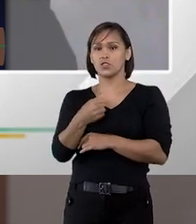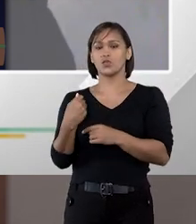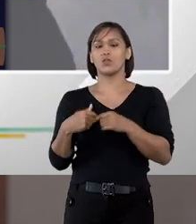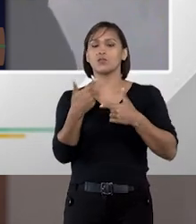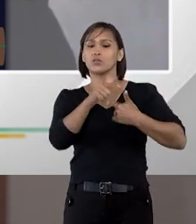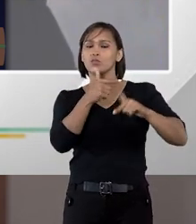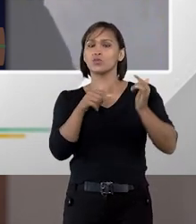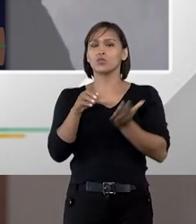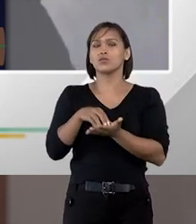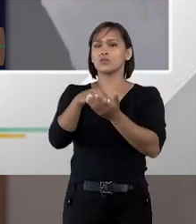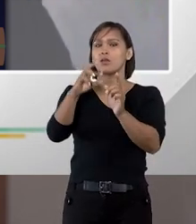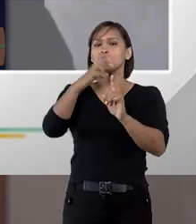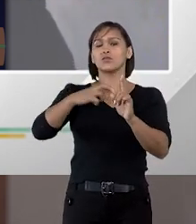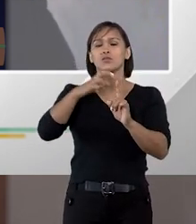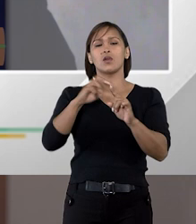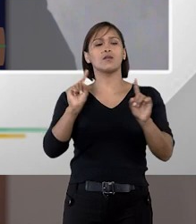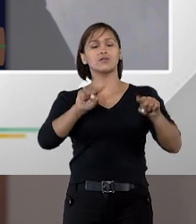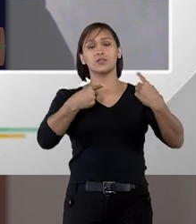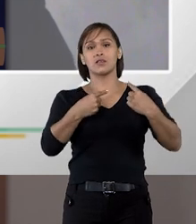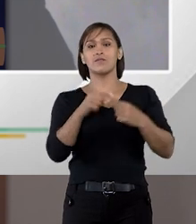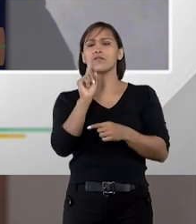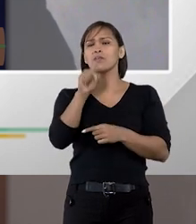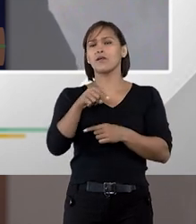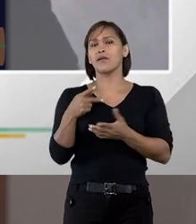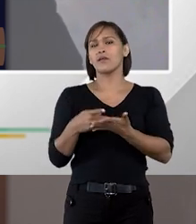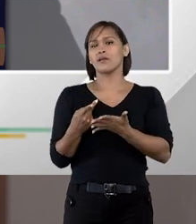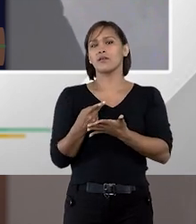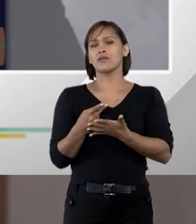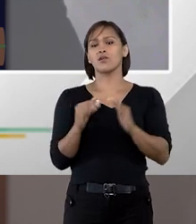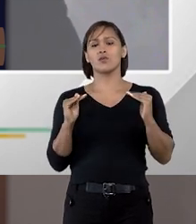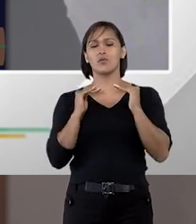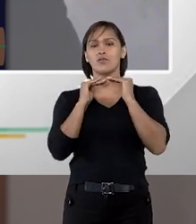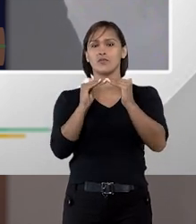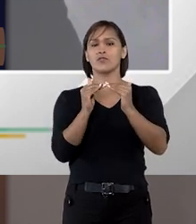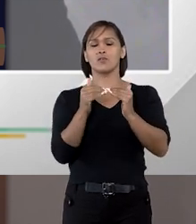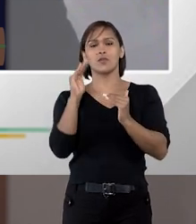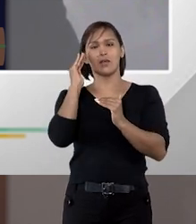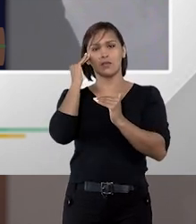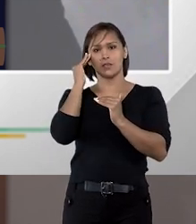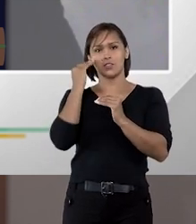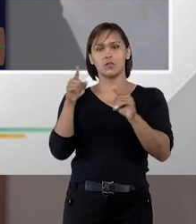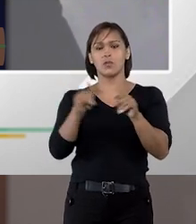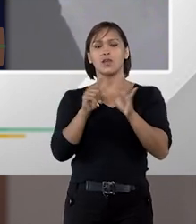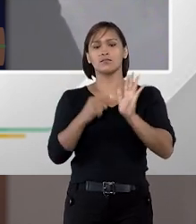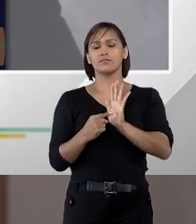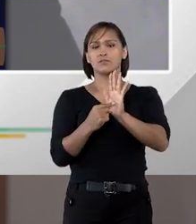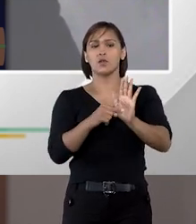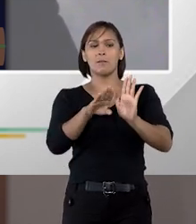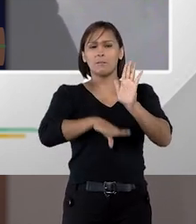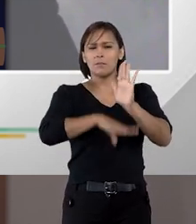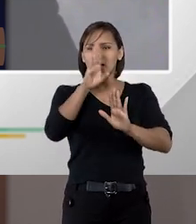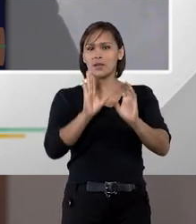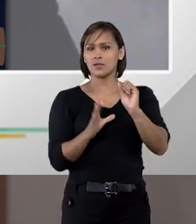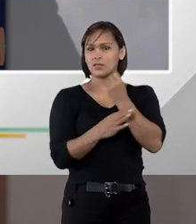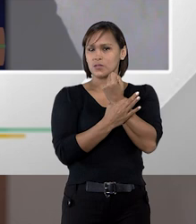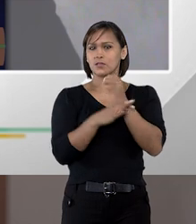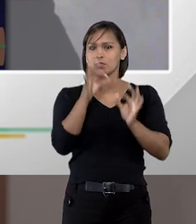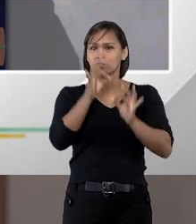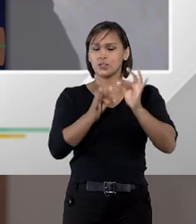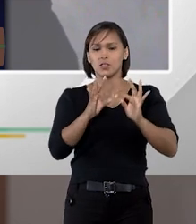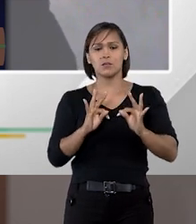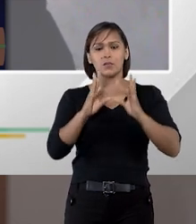STJ e para os demais órgãos de controle o grande desafio é justamente uniformizar entendimentos trazer maior segurança